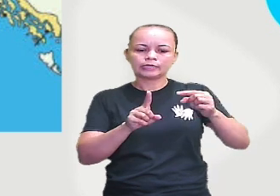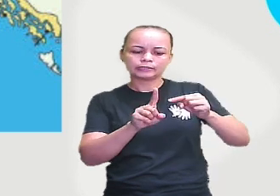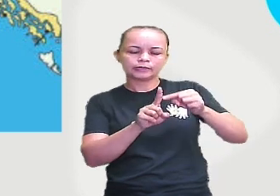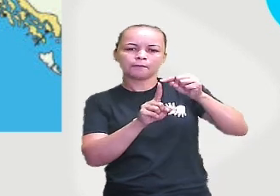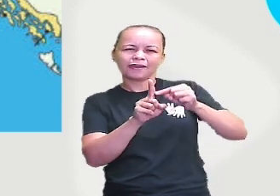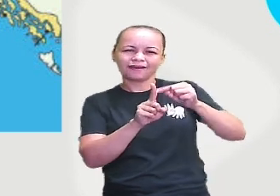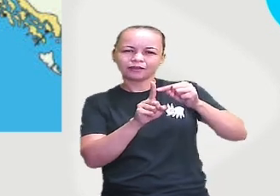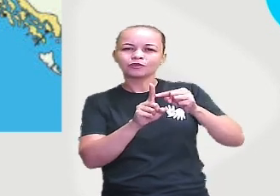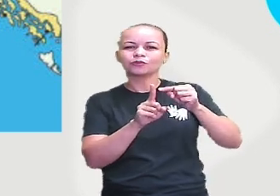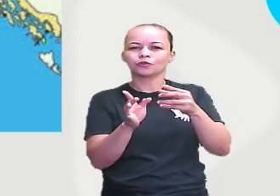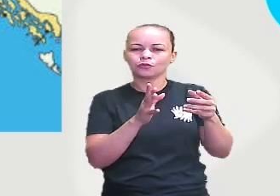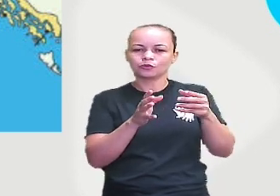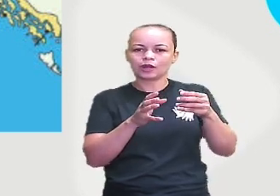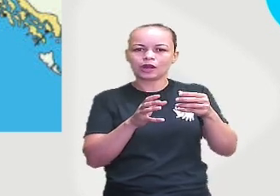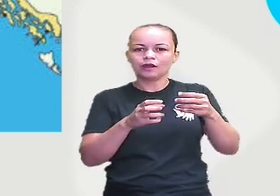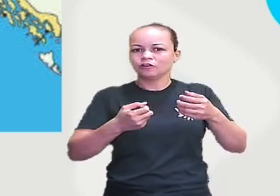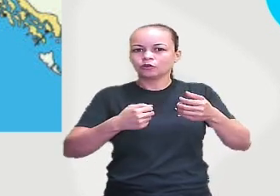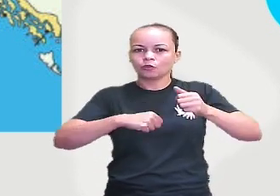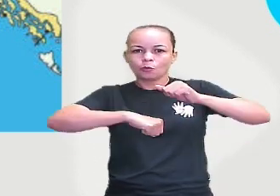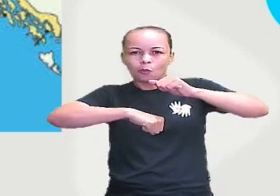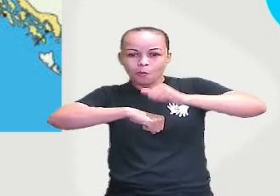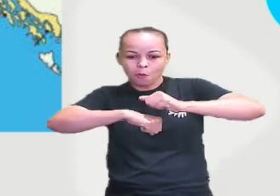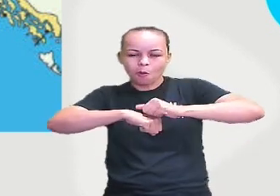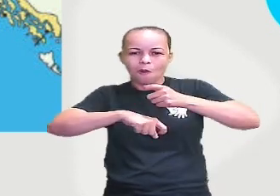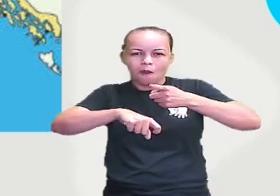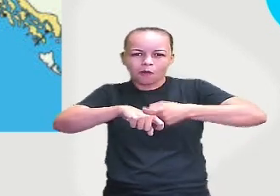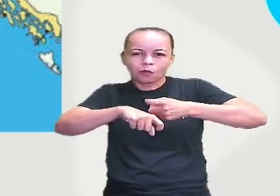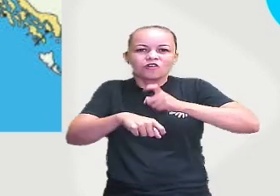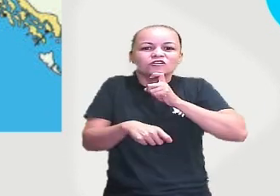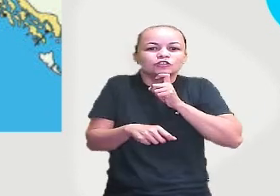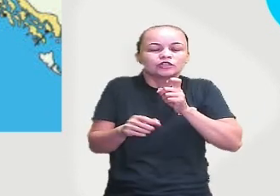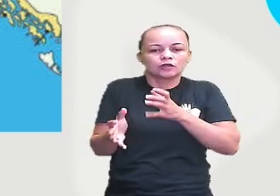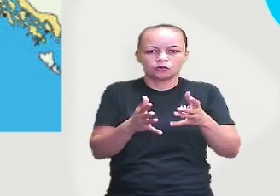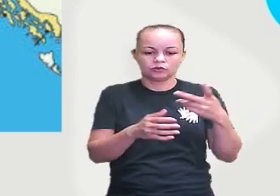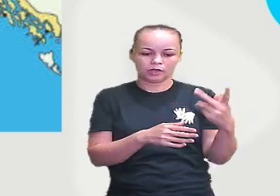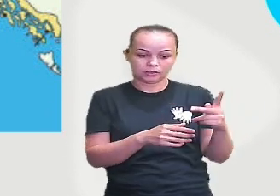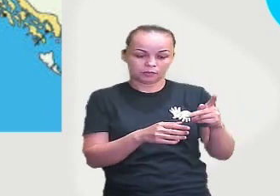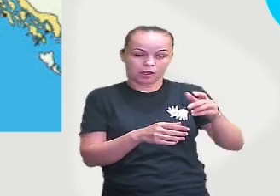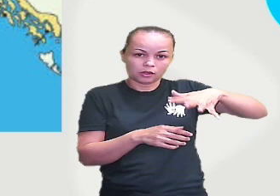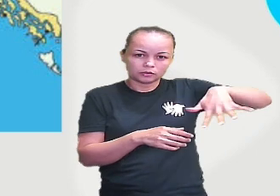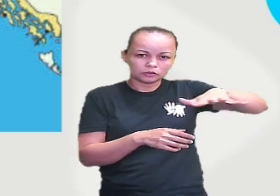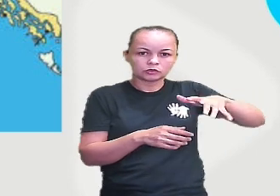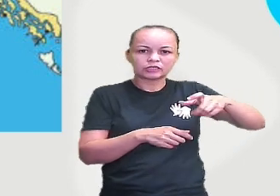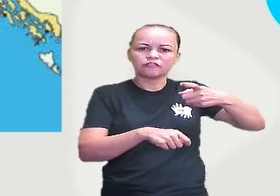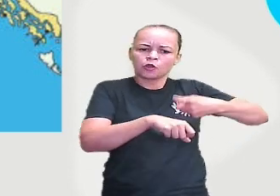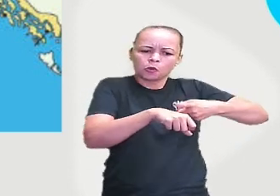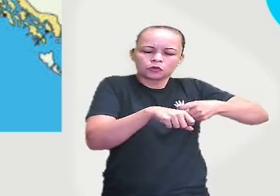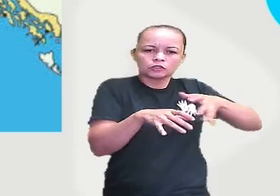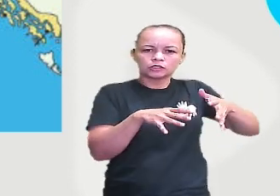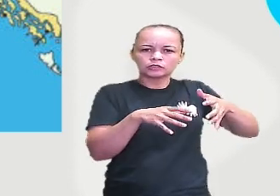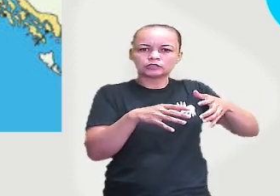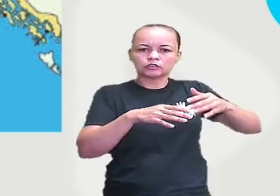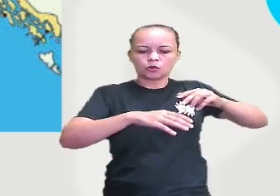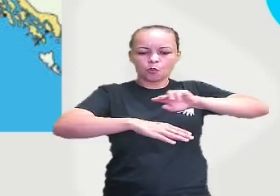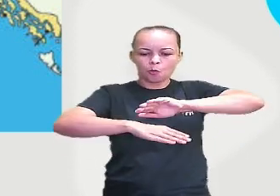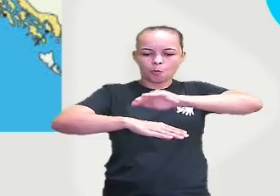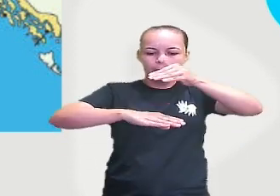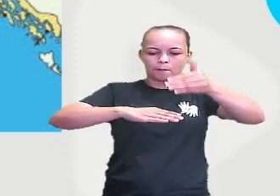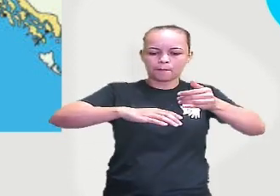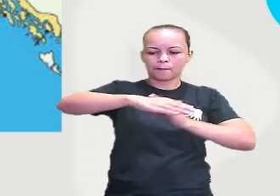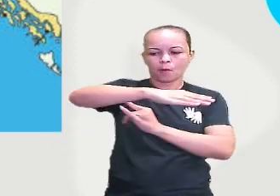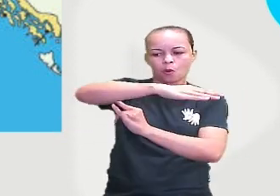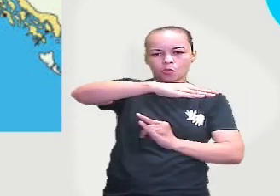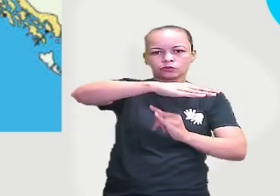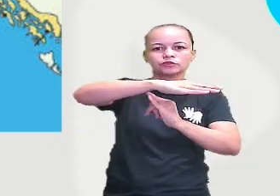né? Congelou. Então, nesse, nesse, nessa partezinha aí, houve o congelamento e formou-se uma ponte natural de gelo,